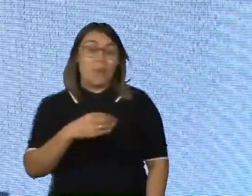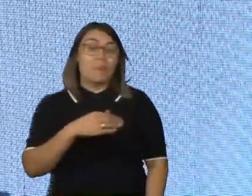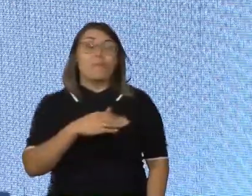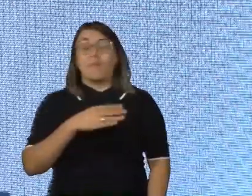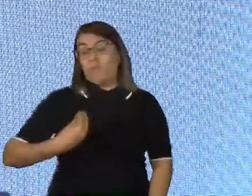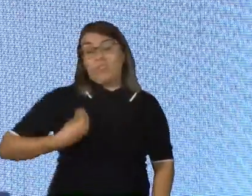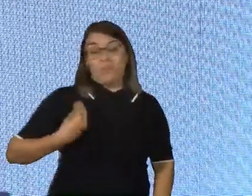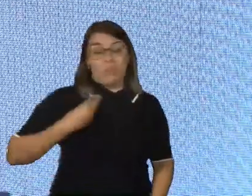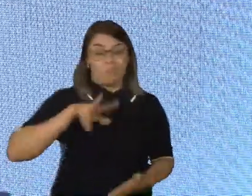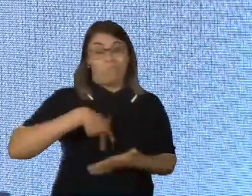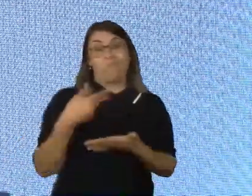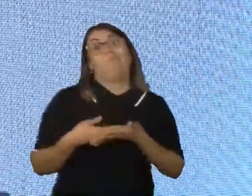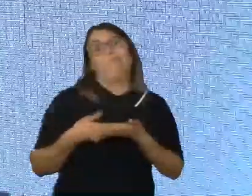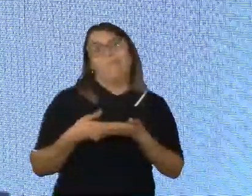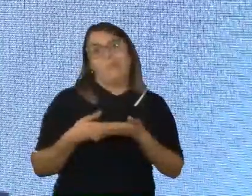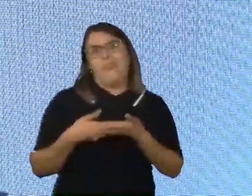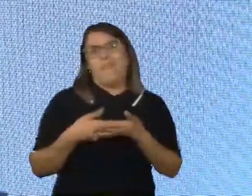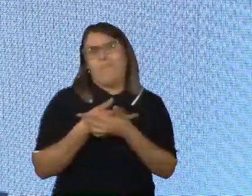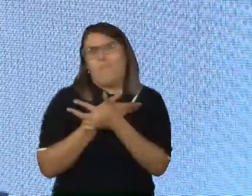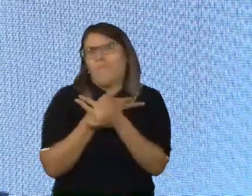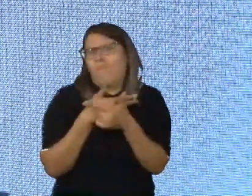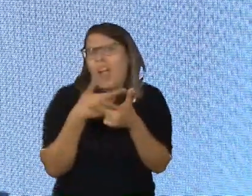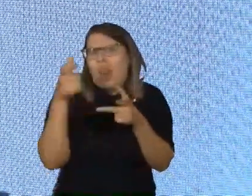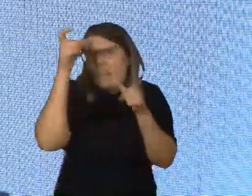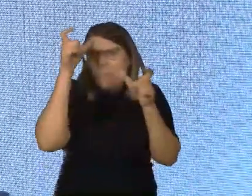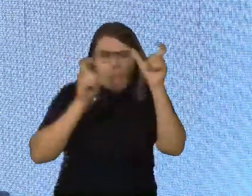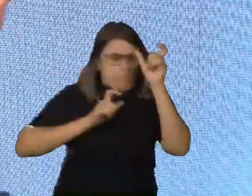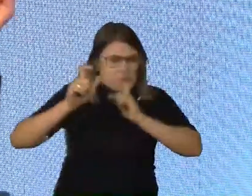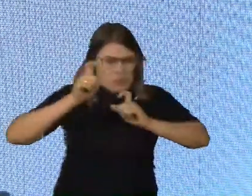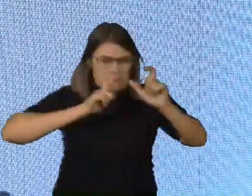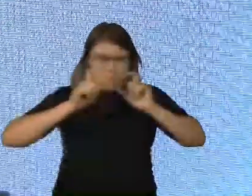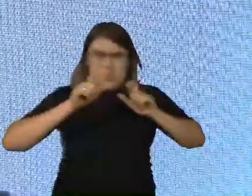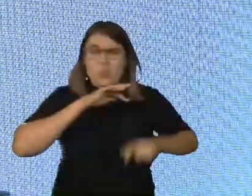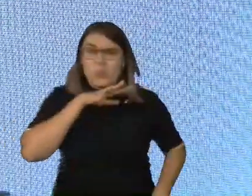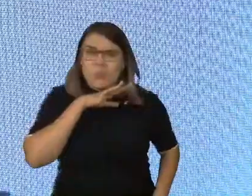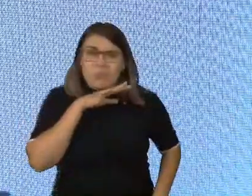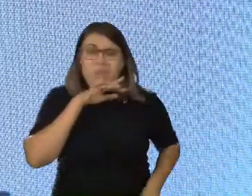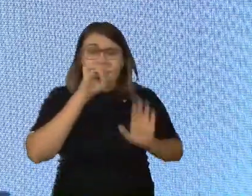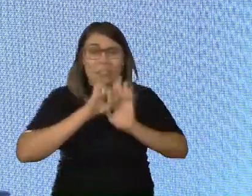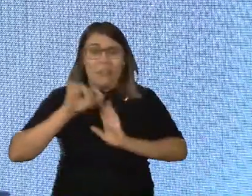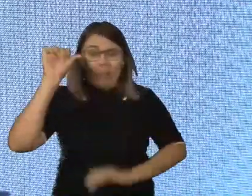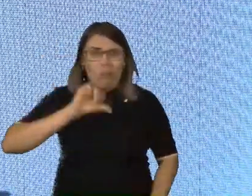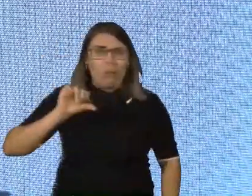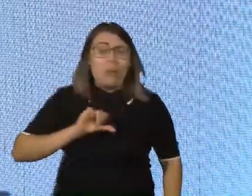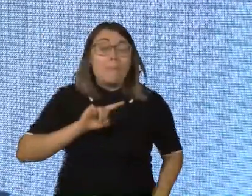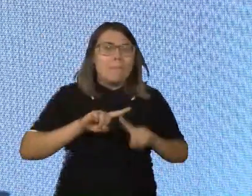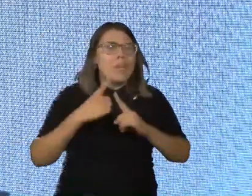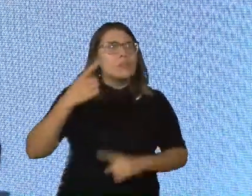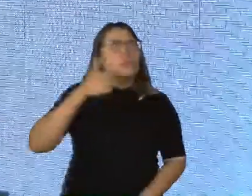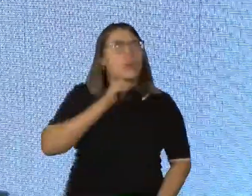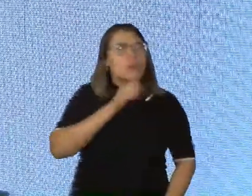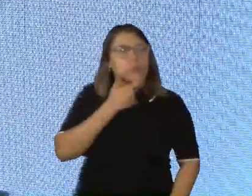pensamentos limitados chegaram nos ouvidos da mãe, Kelly, e do pai, da Isabela. Mas os pais fizeram diferente